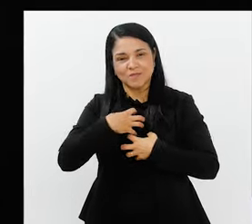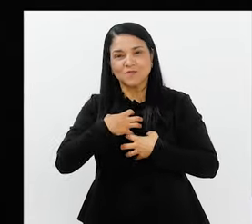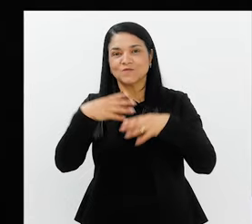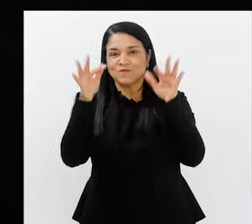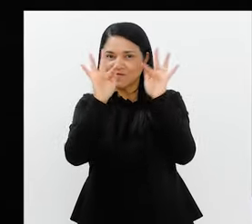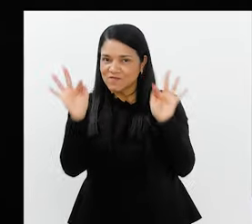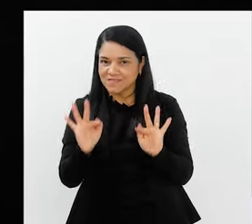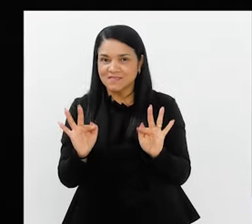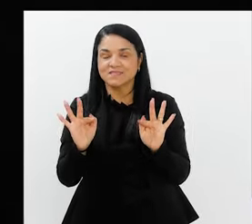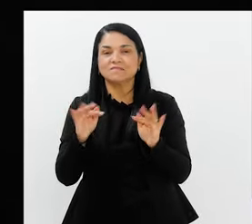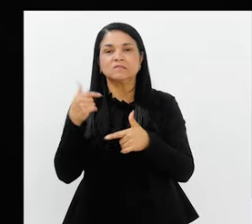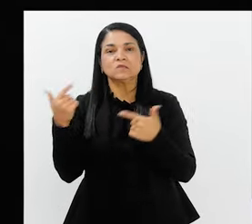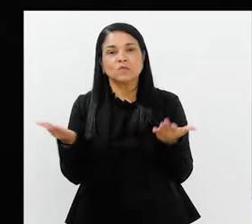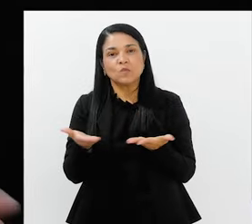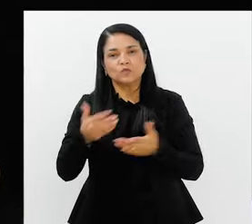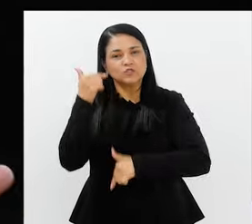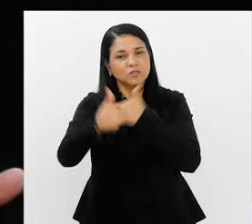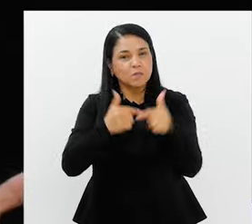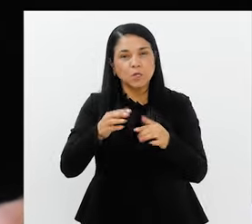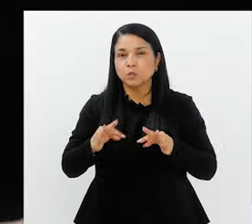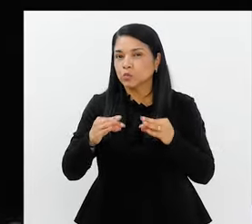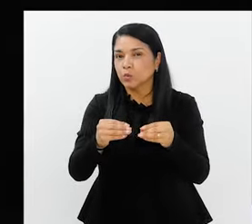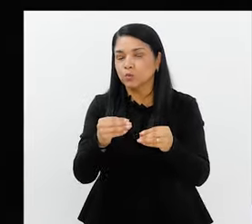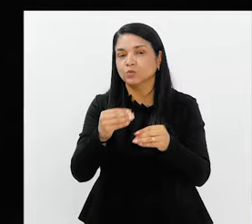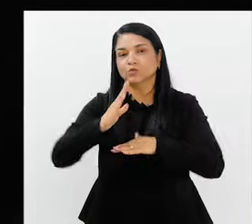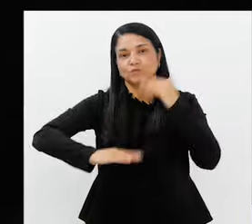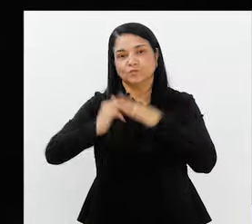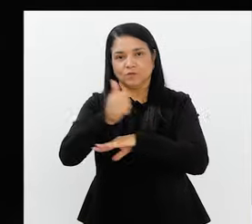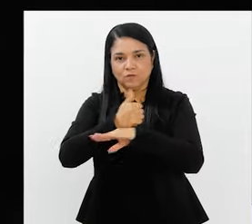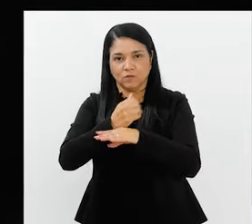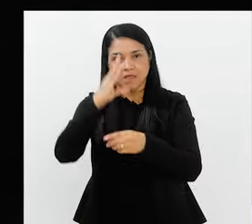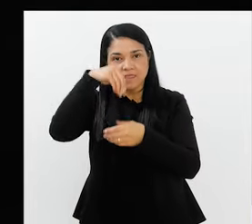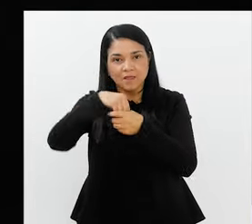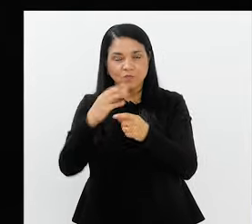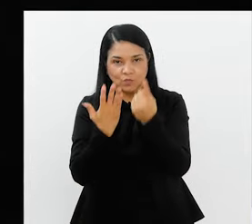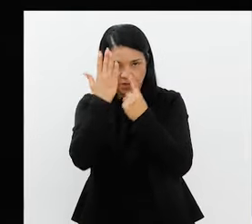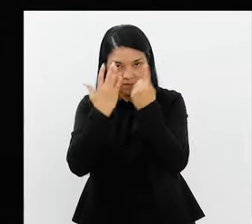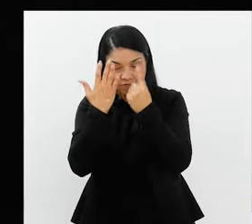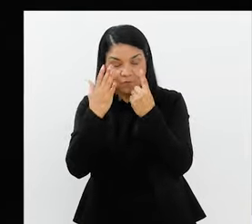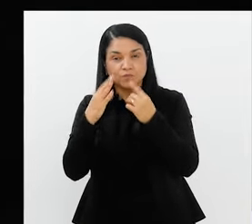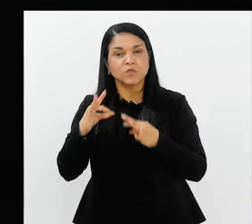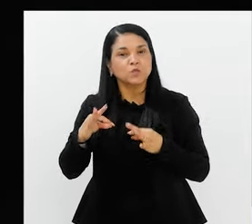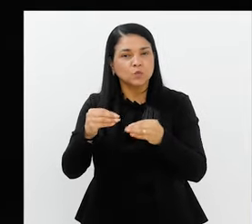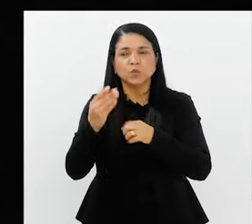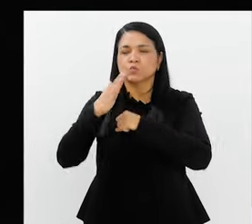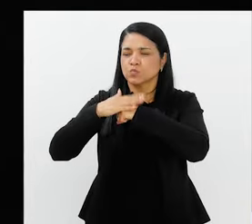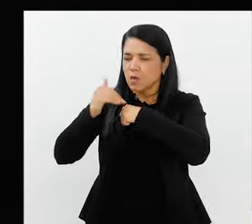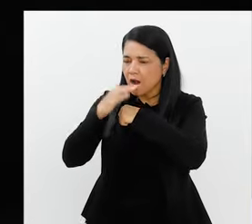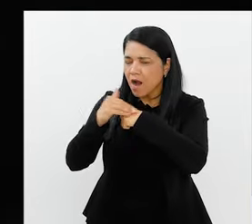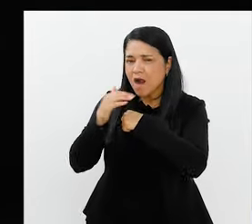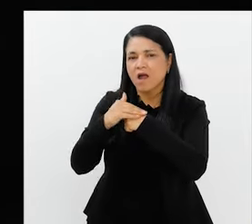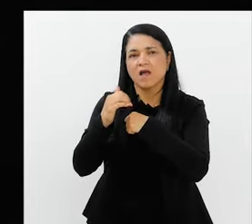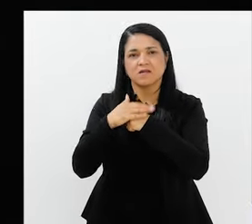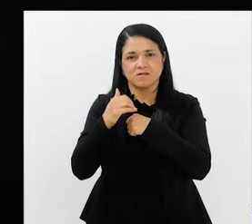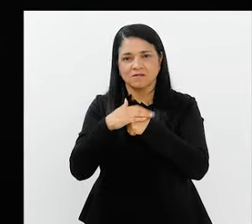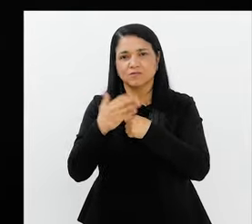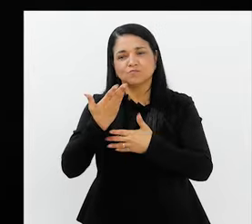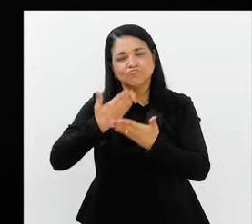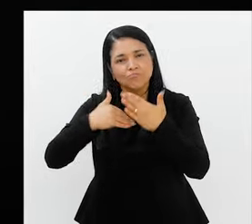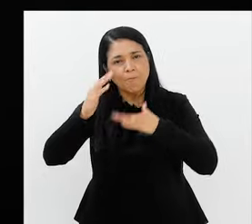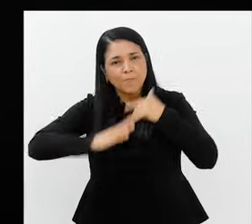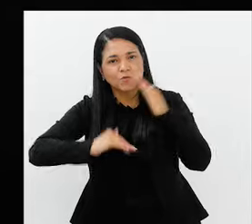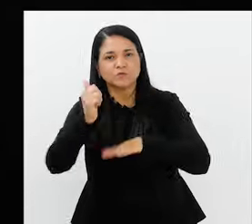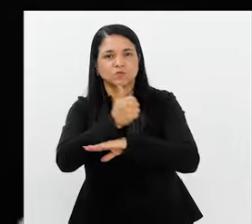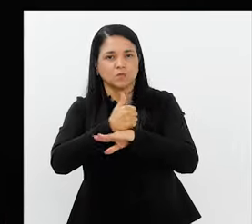feliz. Eu hoje, eu já trabalhei praticamente com todos os carnavalescos, né. Então, todos têm um carinho muito grande.